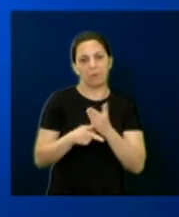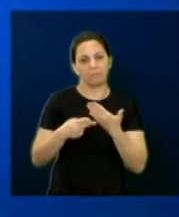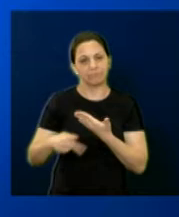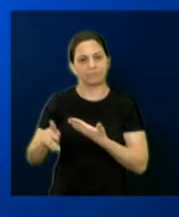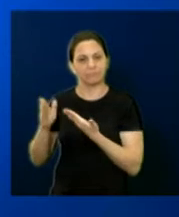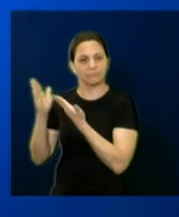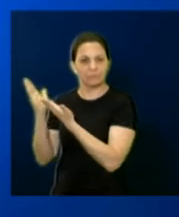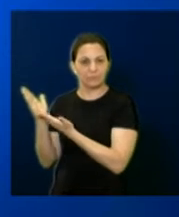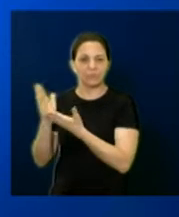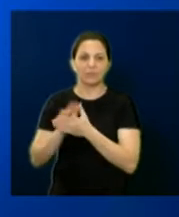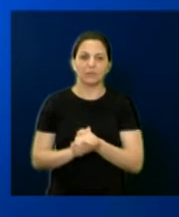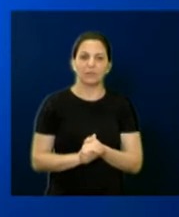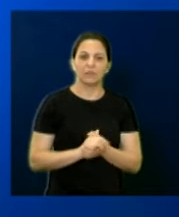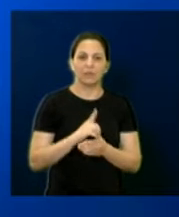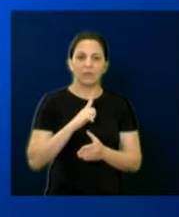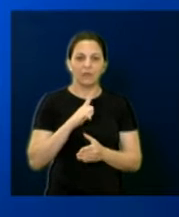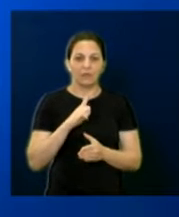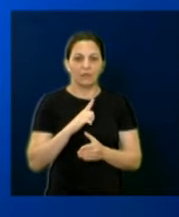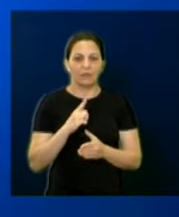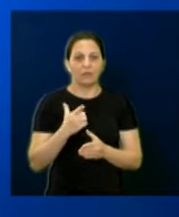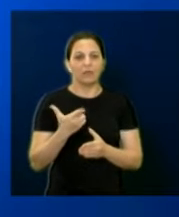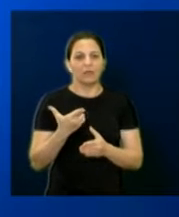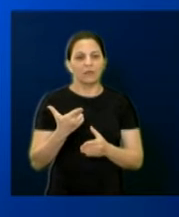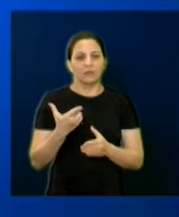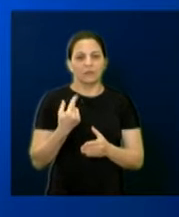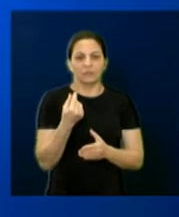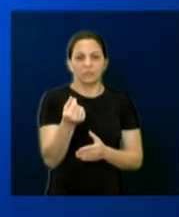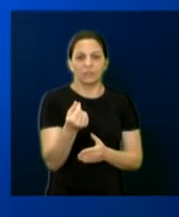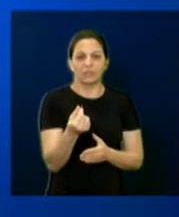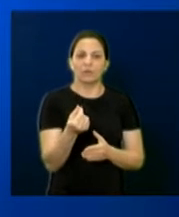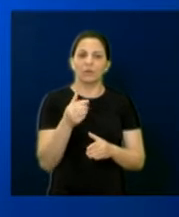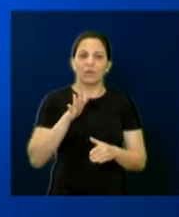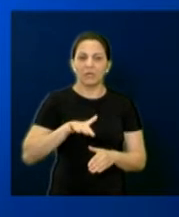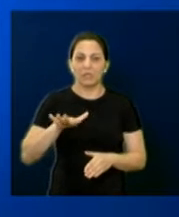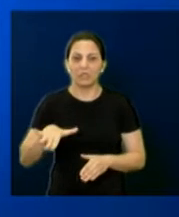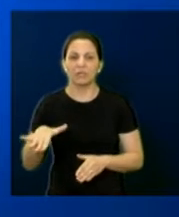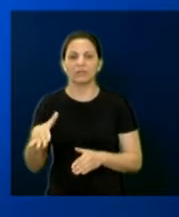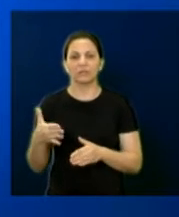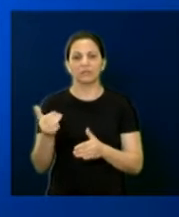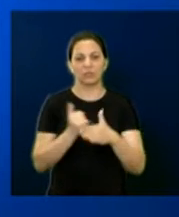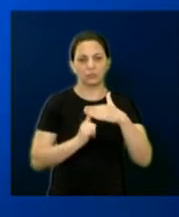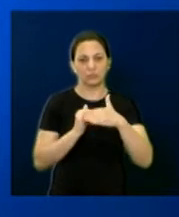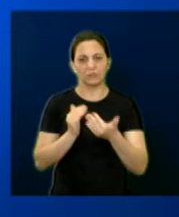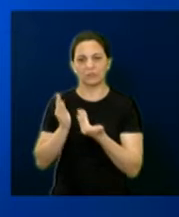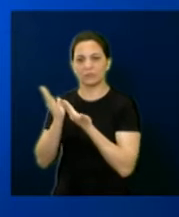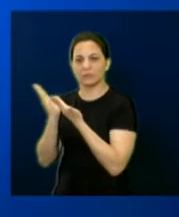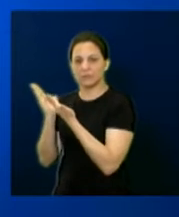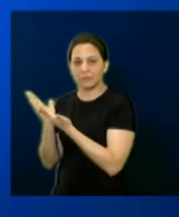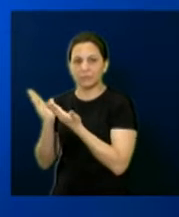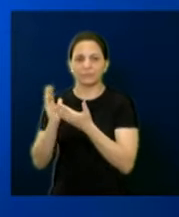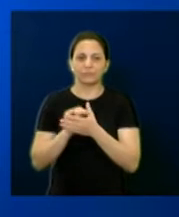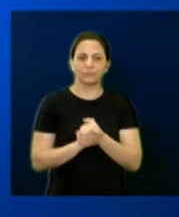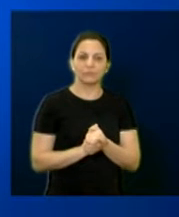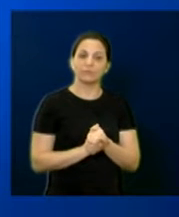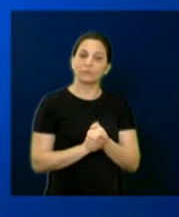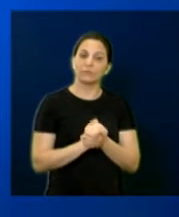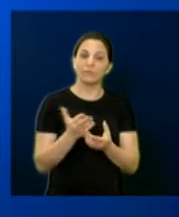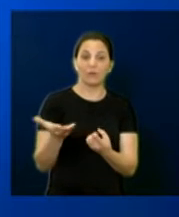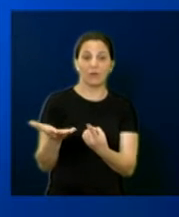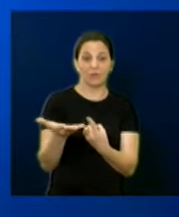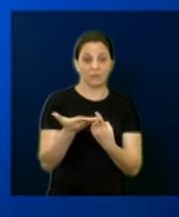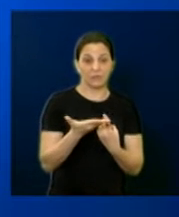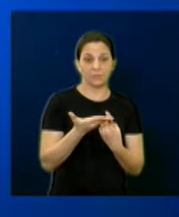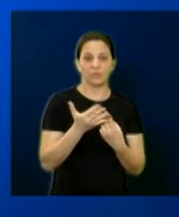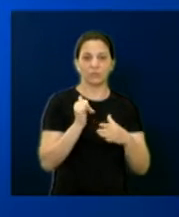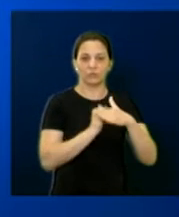299 mil. Assistência Financeira à Entidade de Serviço de Acolhimento Institucional para Crianças, 297 mil. Serviço de Acolhimento